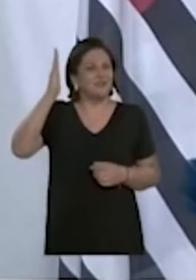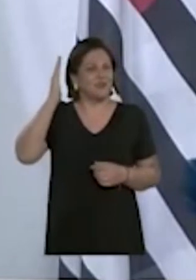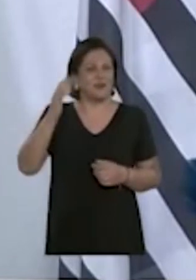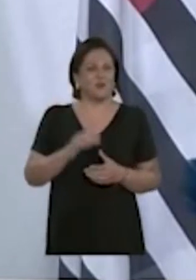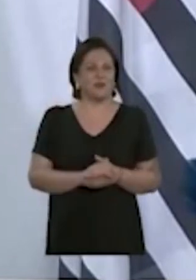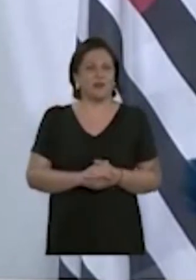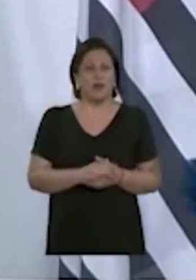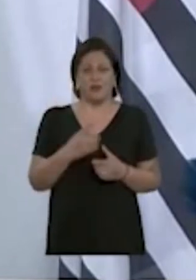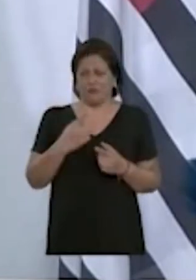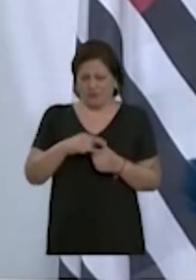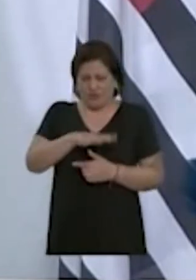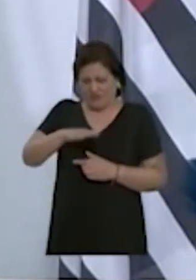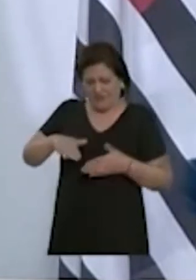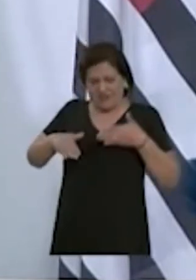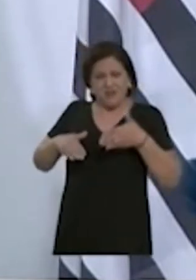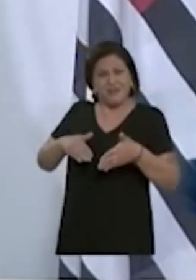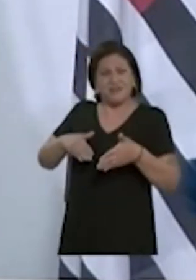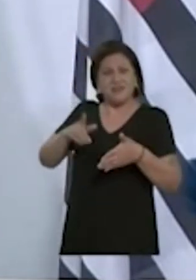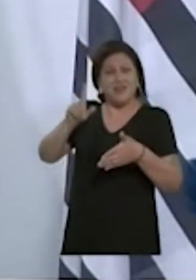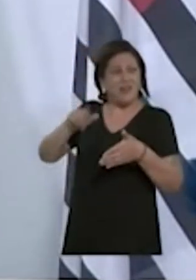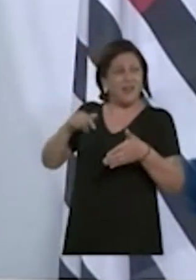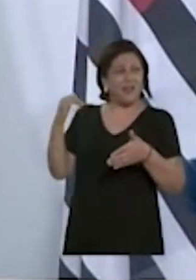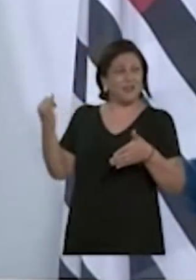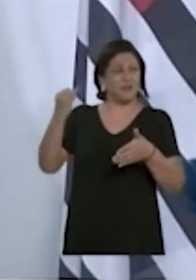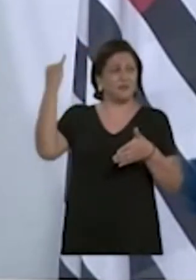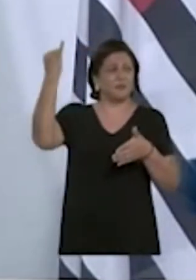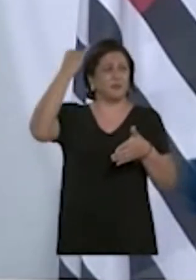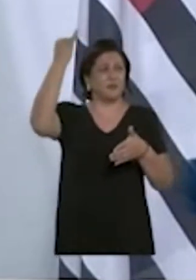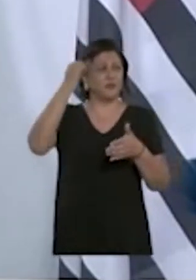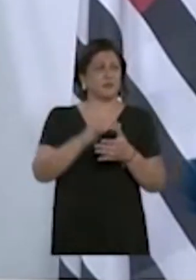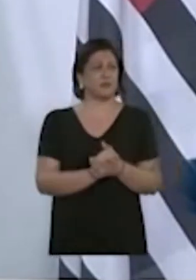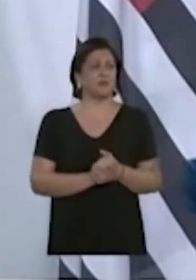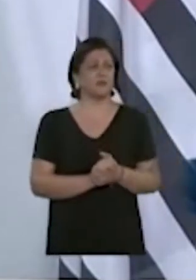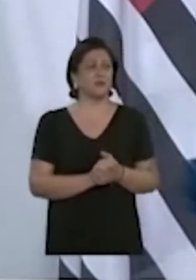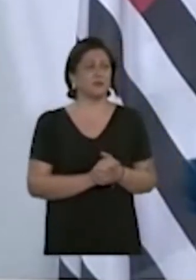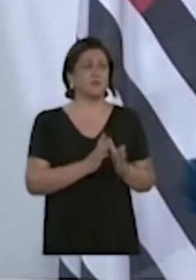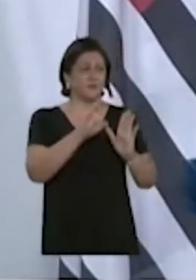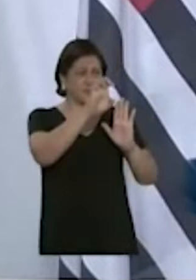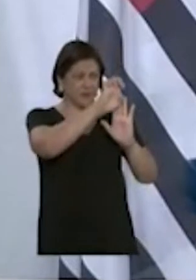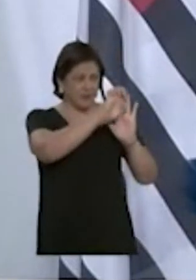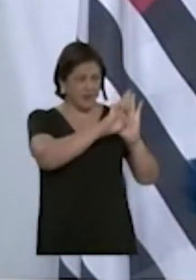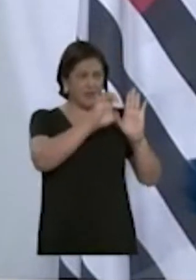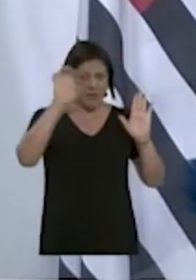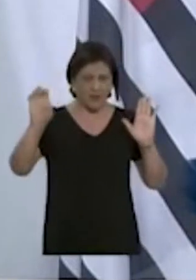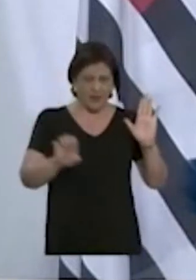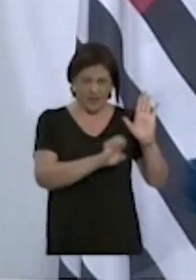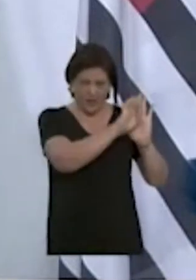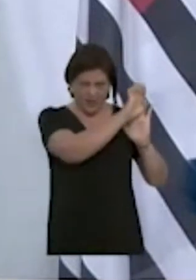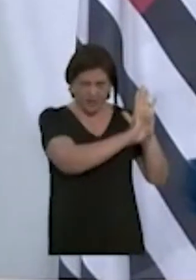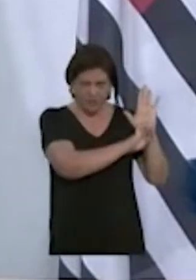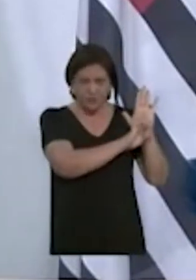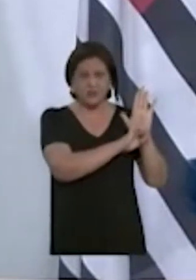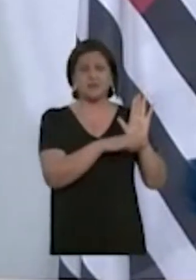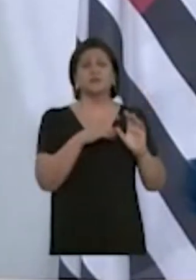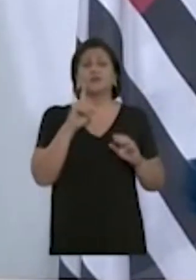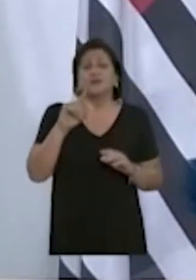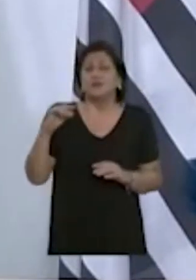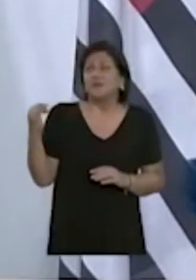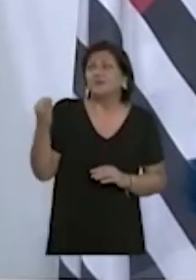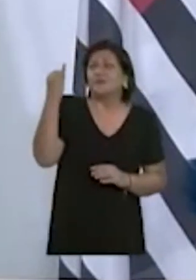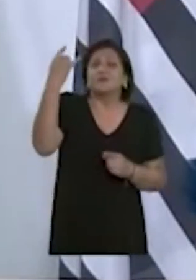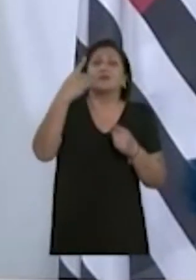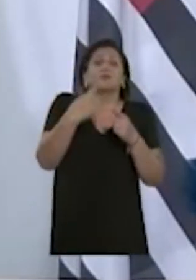muito importante, então o trabalho que colocou aí Educando e Cantando que é um trabalho feito da questão de maus tratos, de